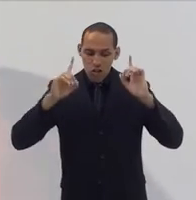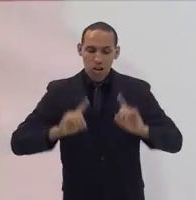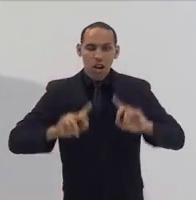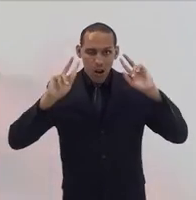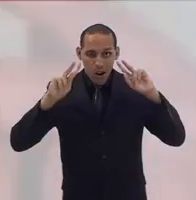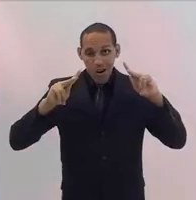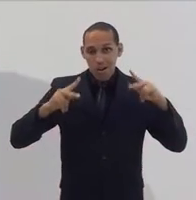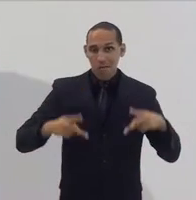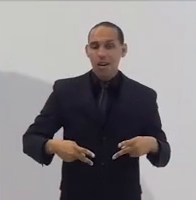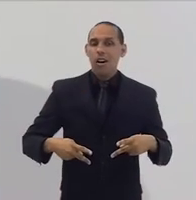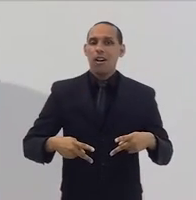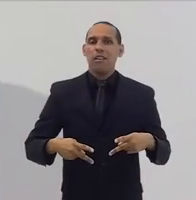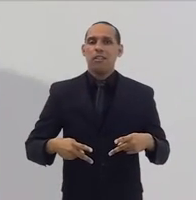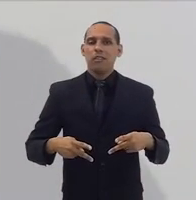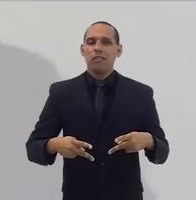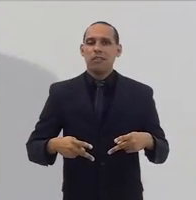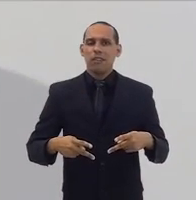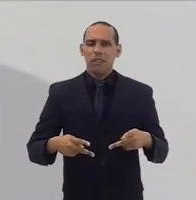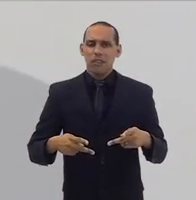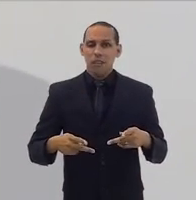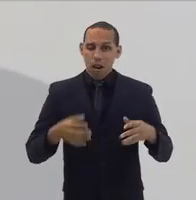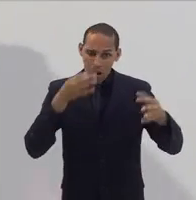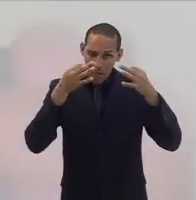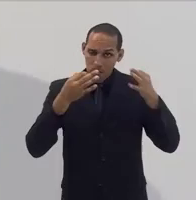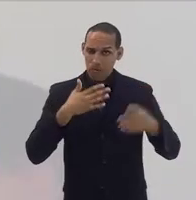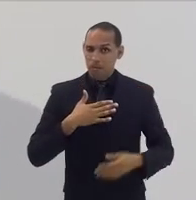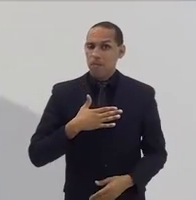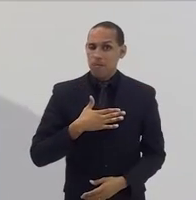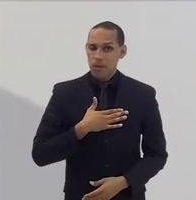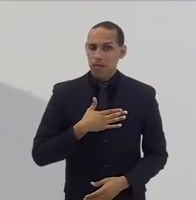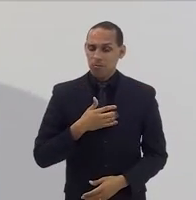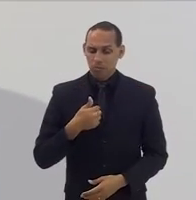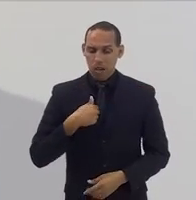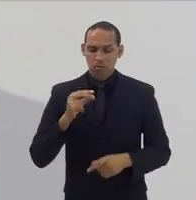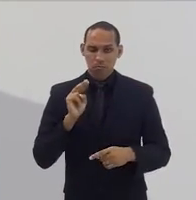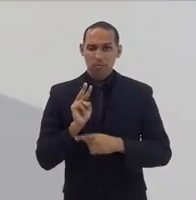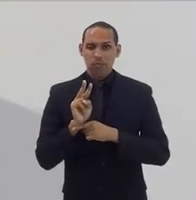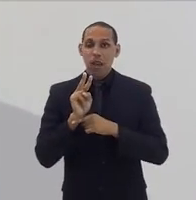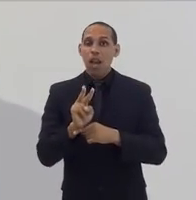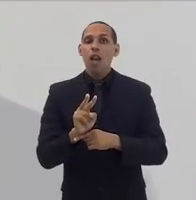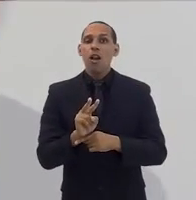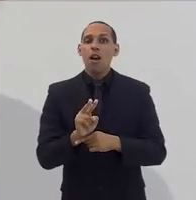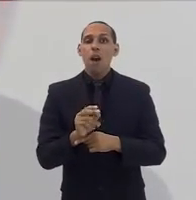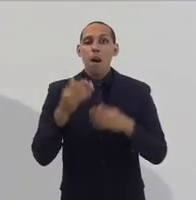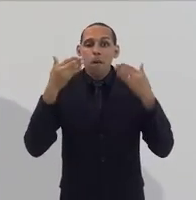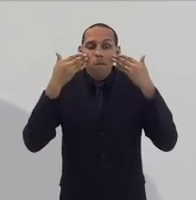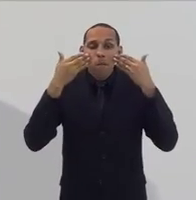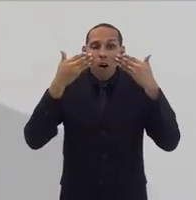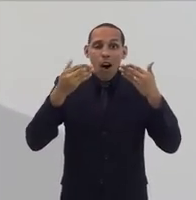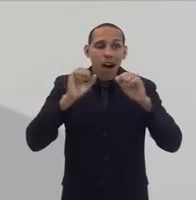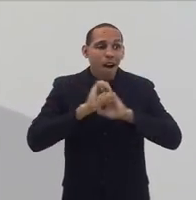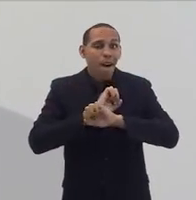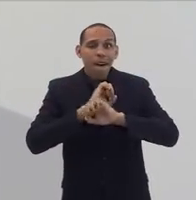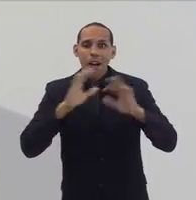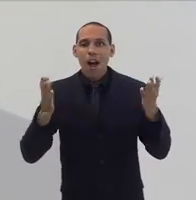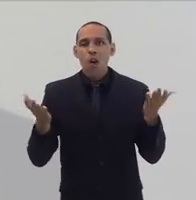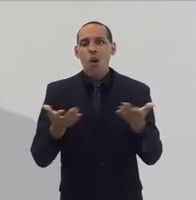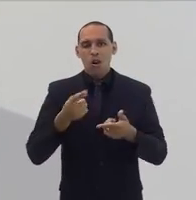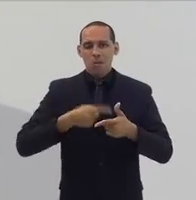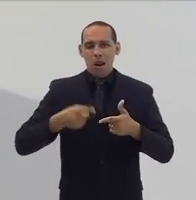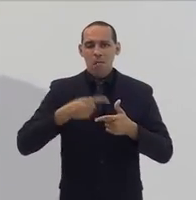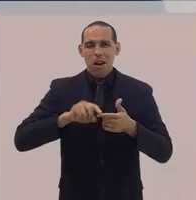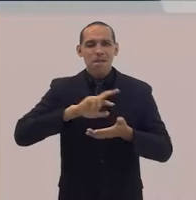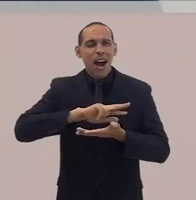os direitos humanos vêm, pelo menos na perspectiva que eu defendo, para denunciar essa lógica